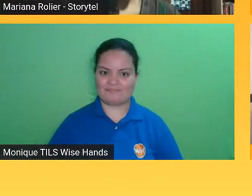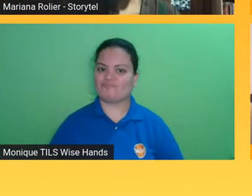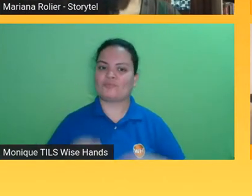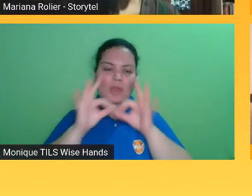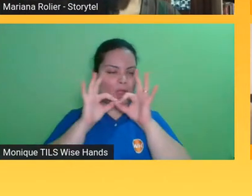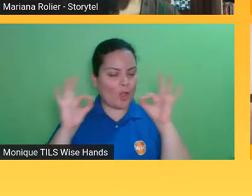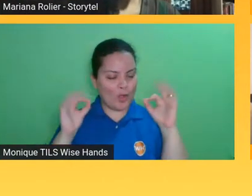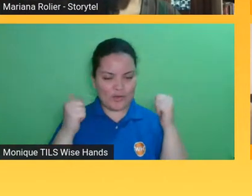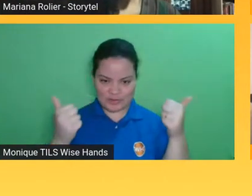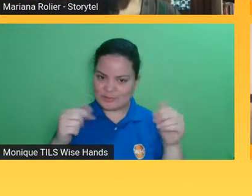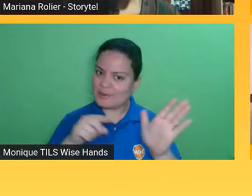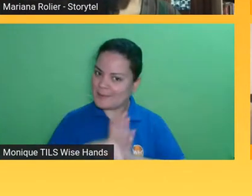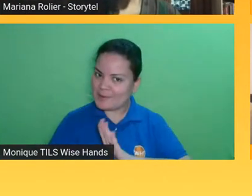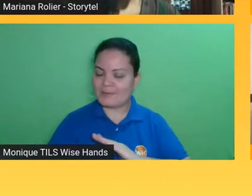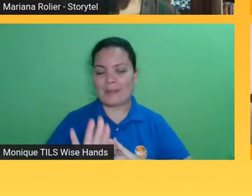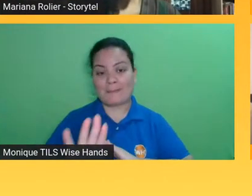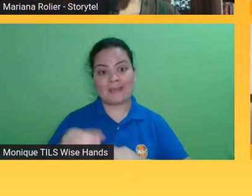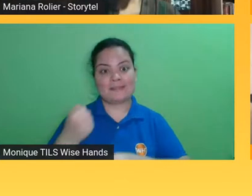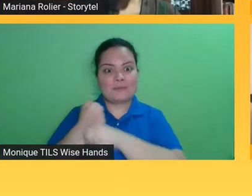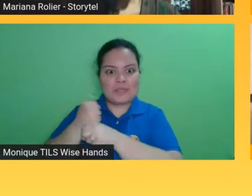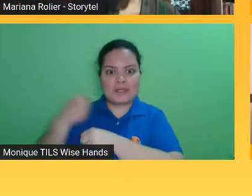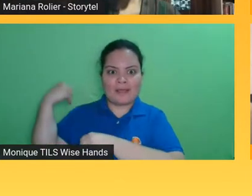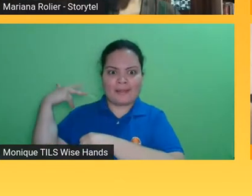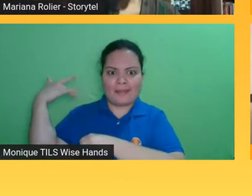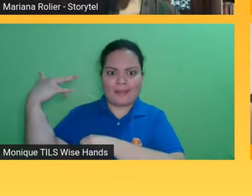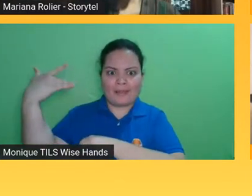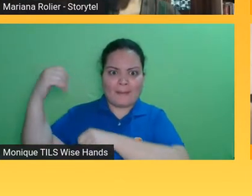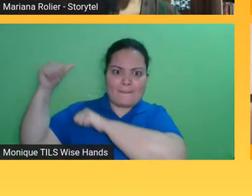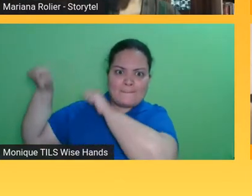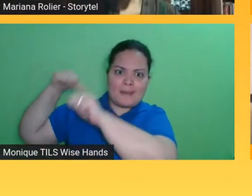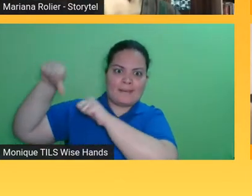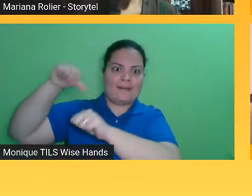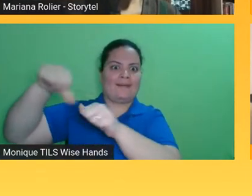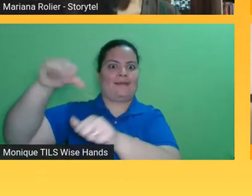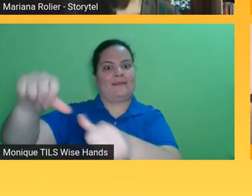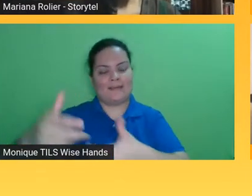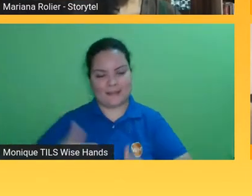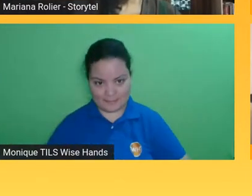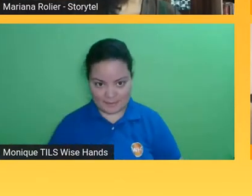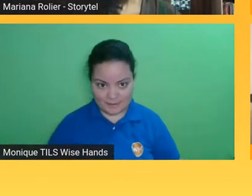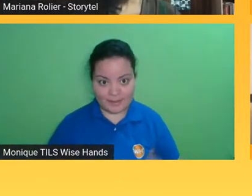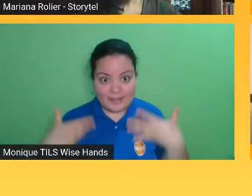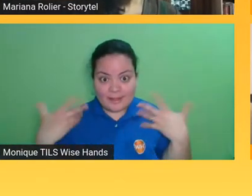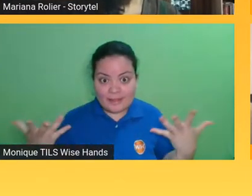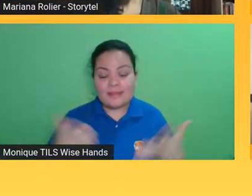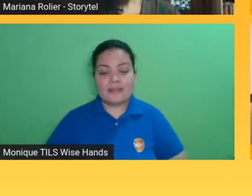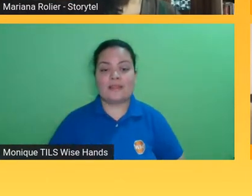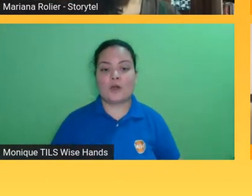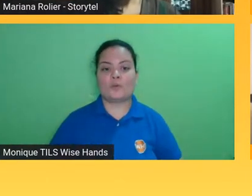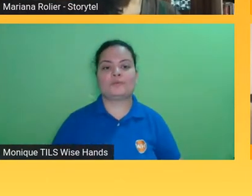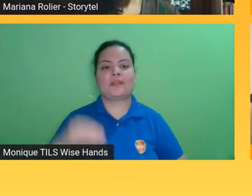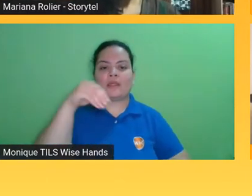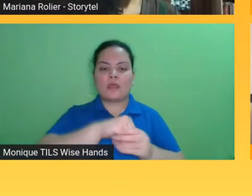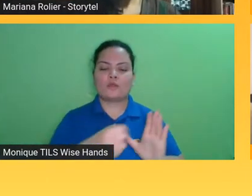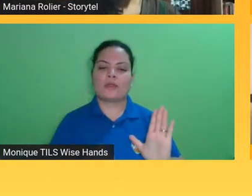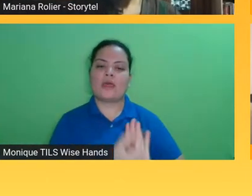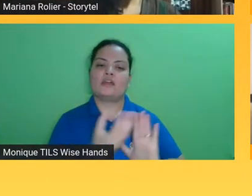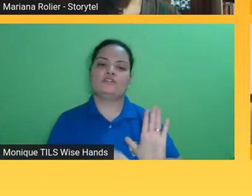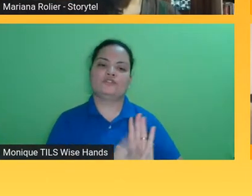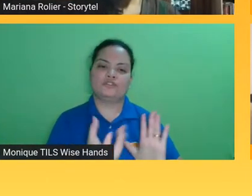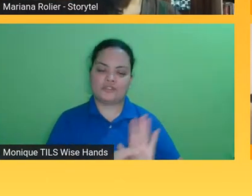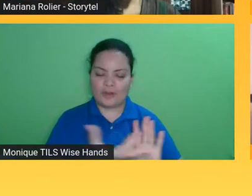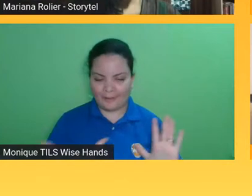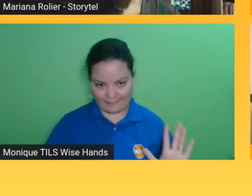aconteceram nos últimos anos e para diversos pontos ali diversos cargos dentro de uma editora então por